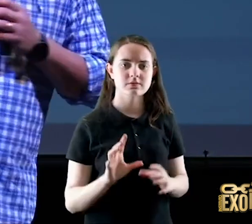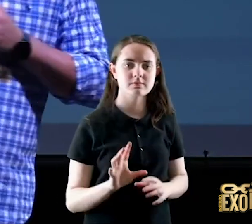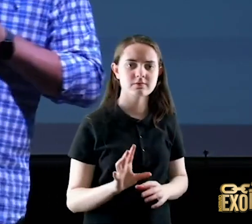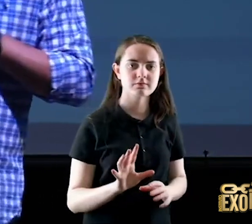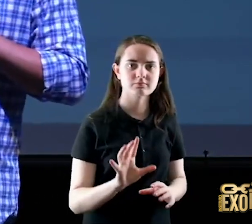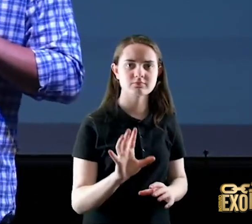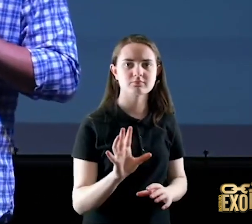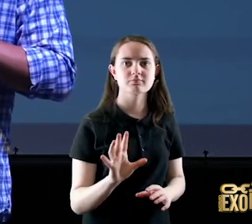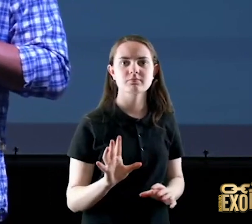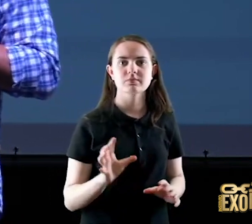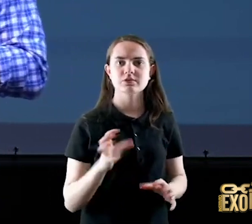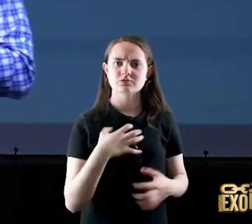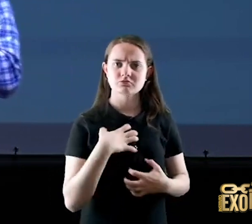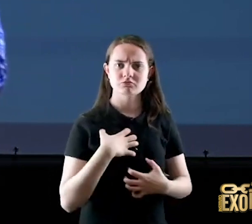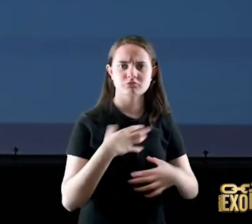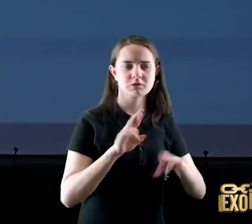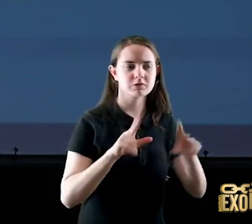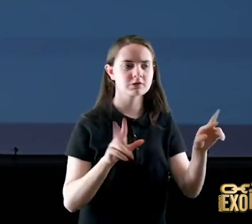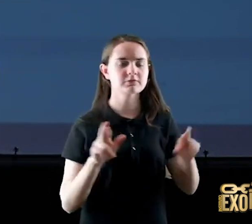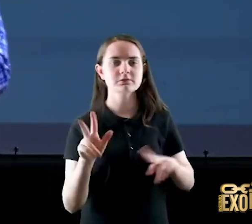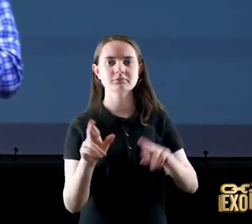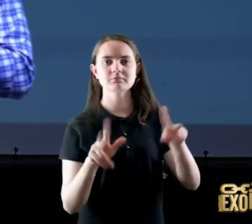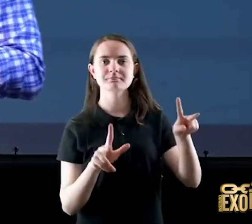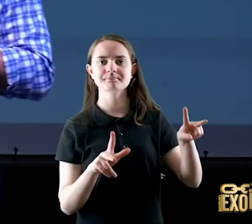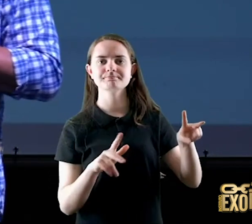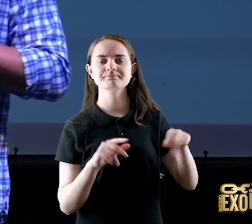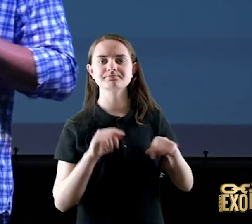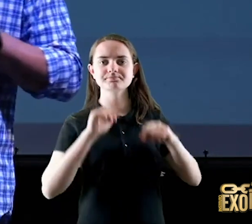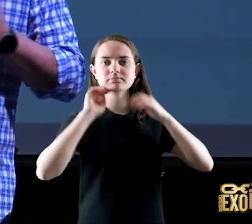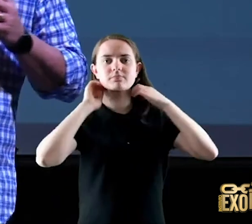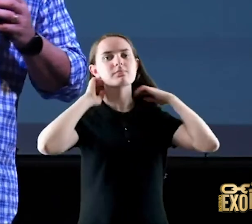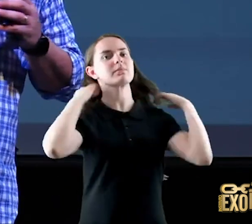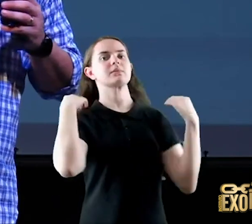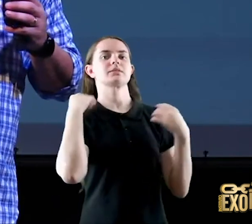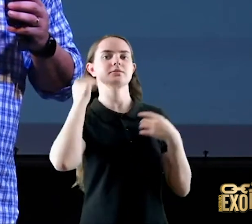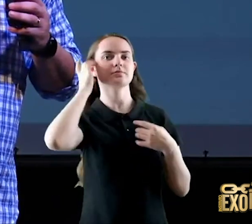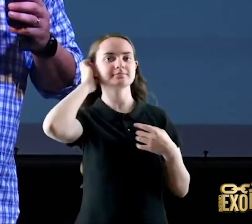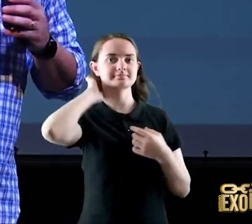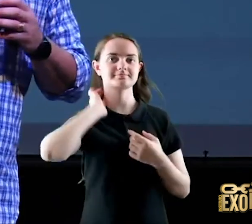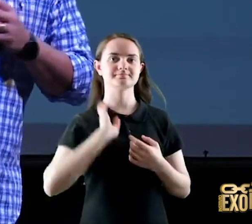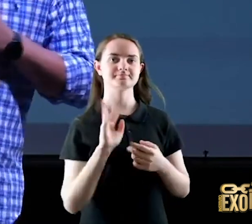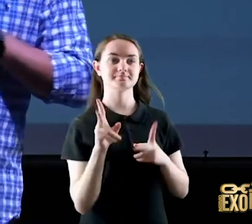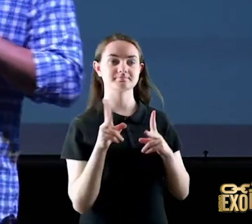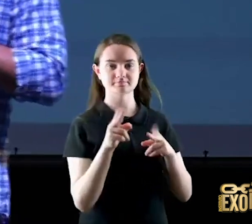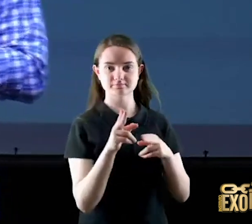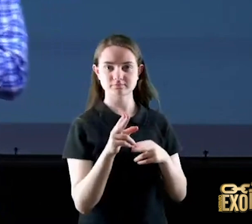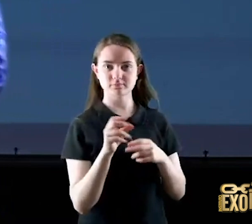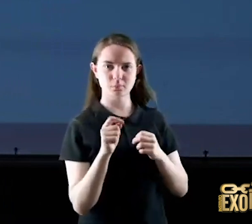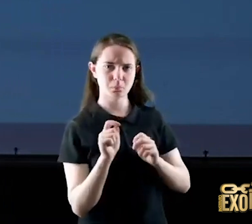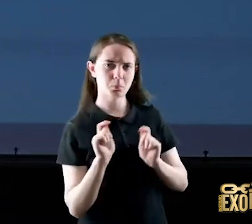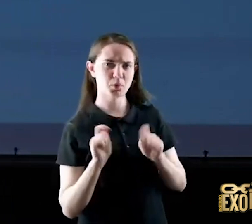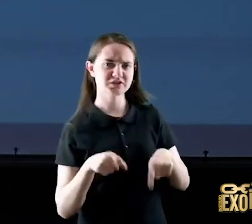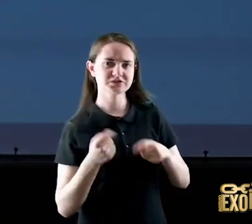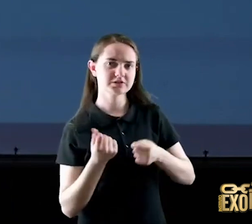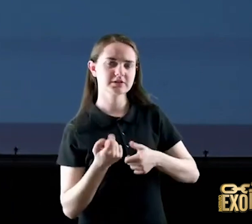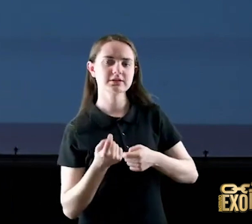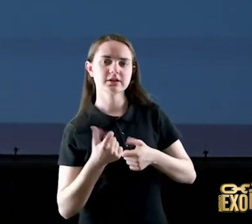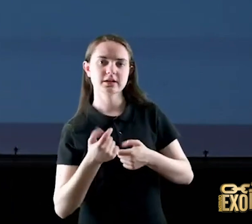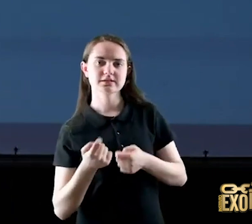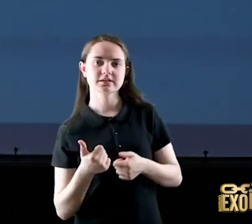formas ele é capaz de se disfarçar de problemas naturais